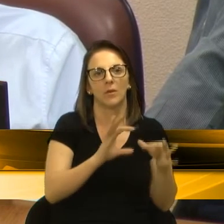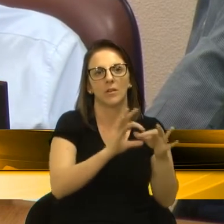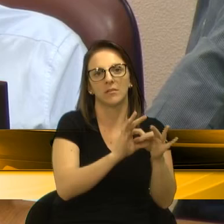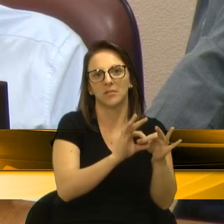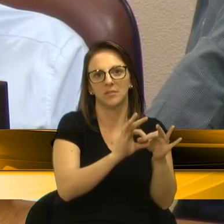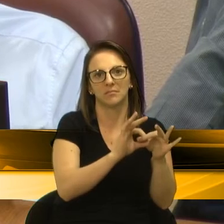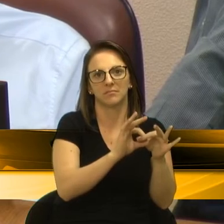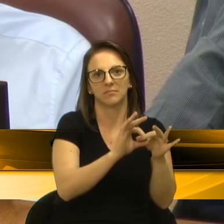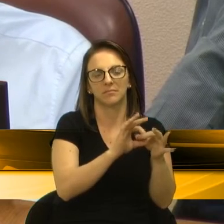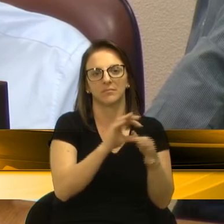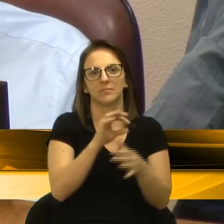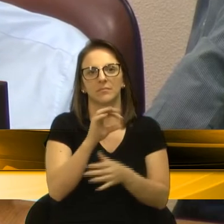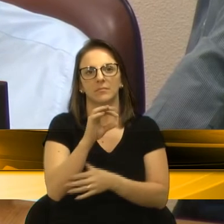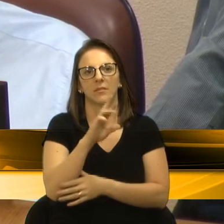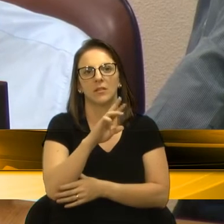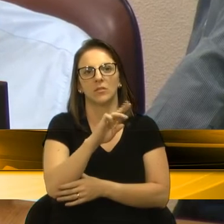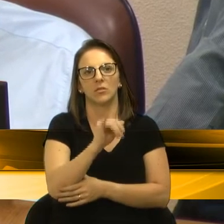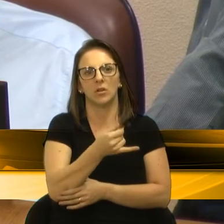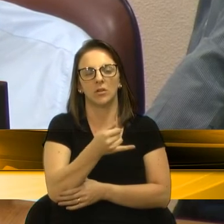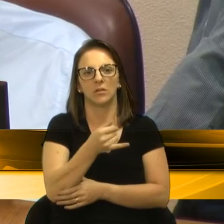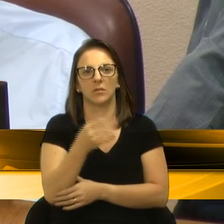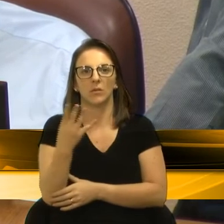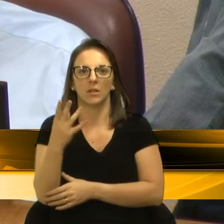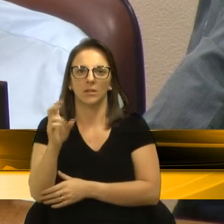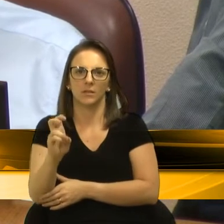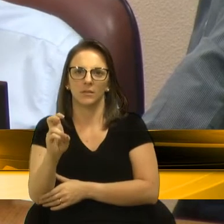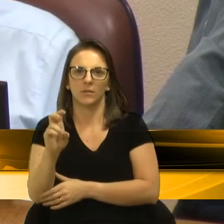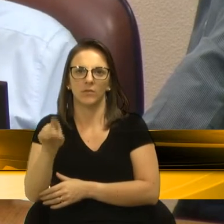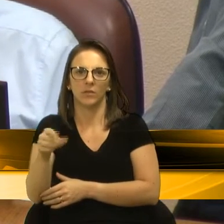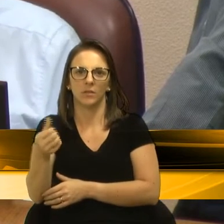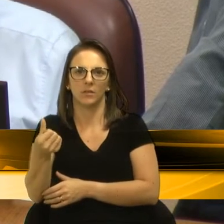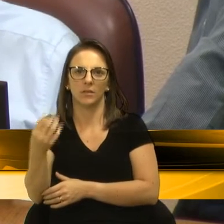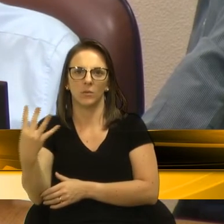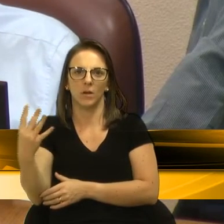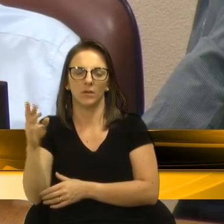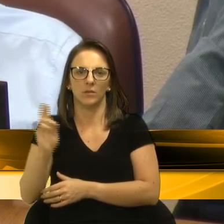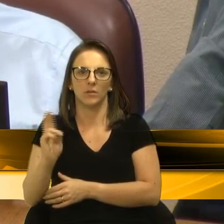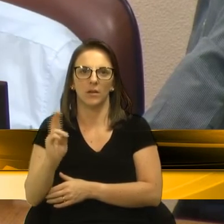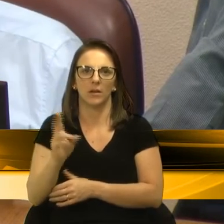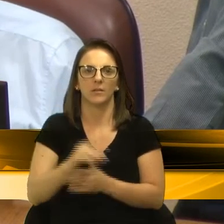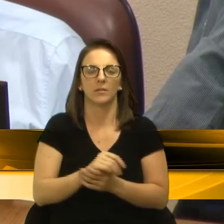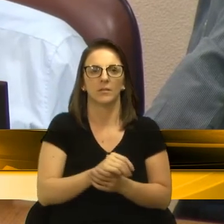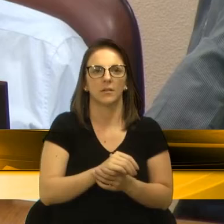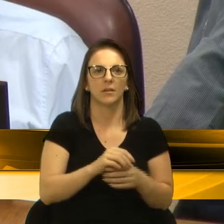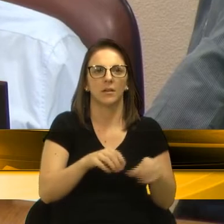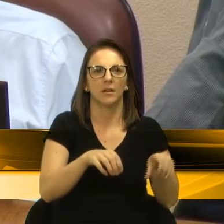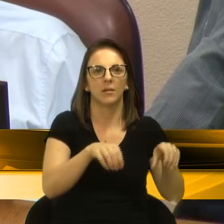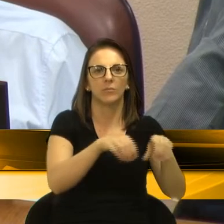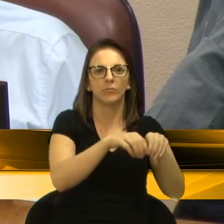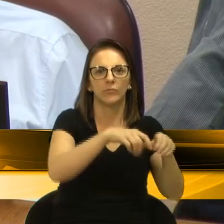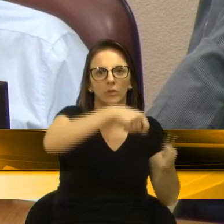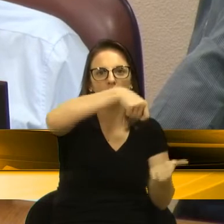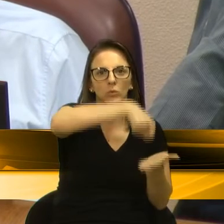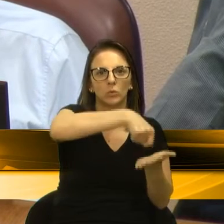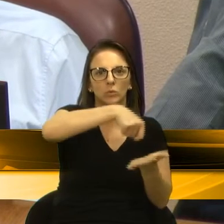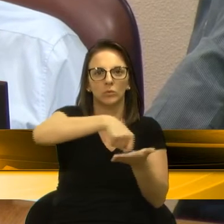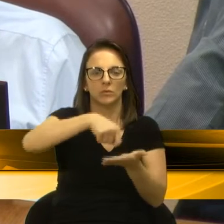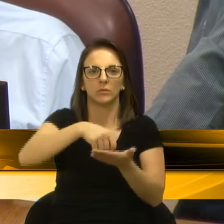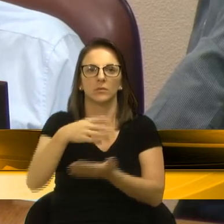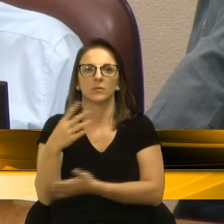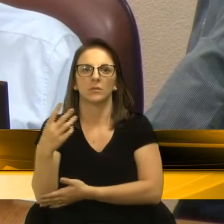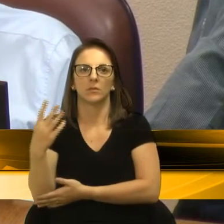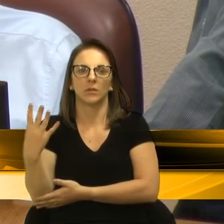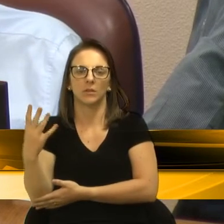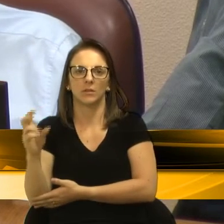45,64 reais, régua elétrica 35 reais, insumos, cola,